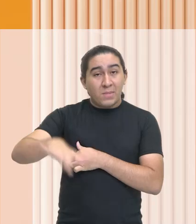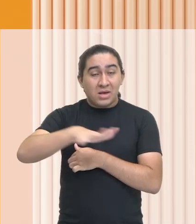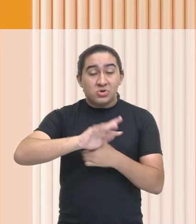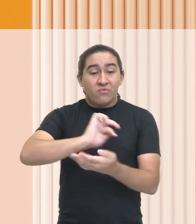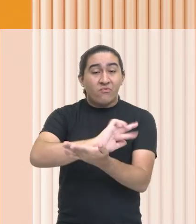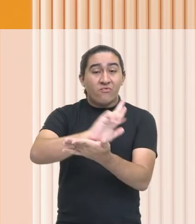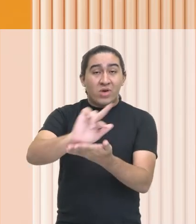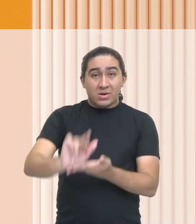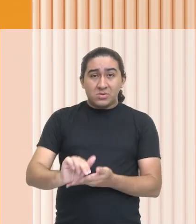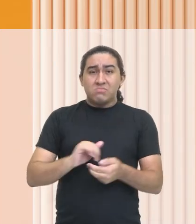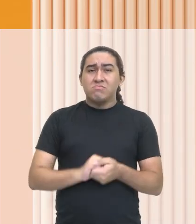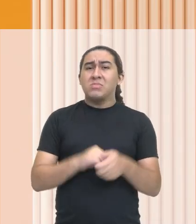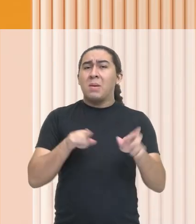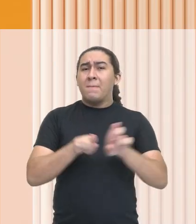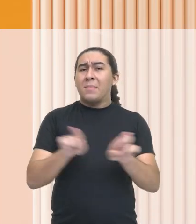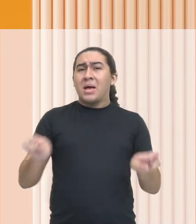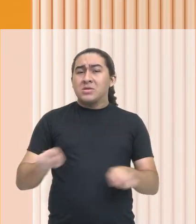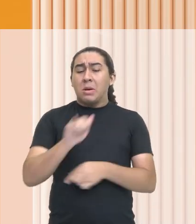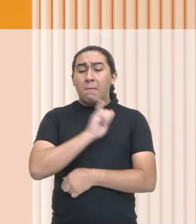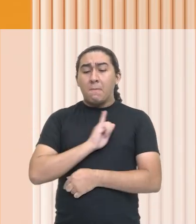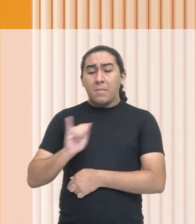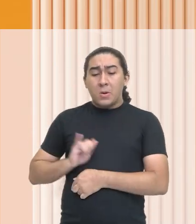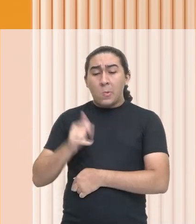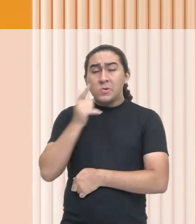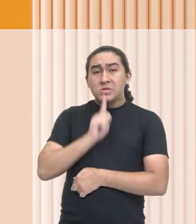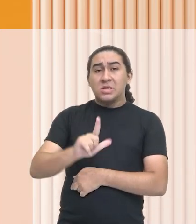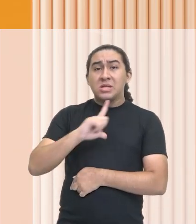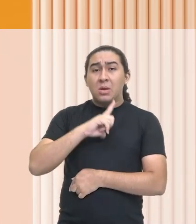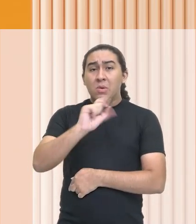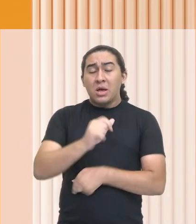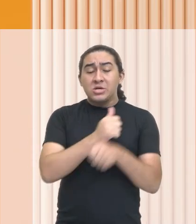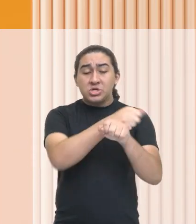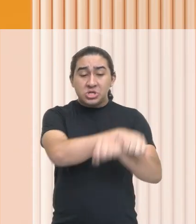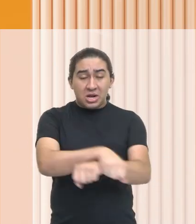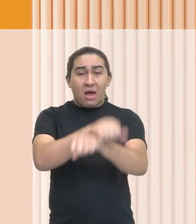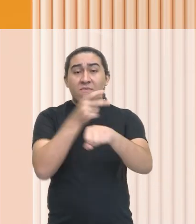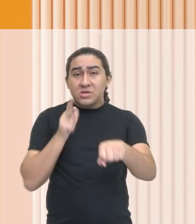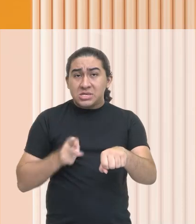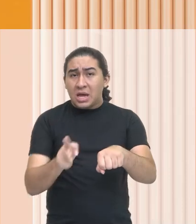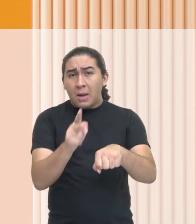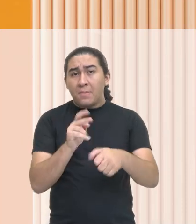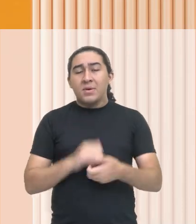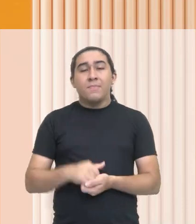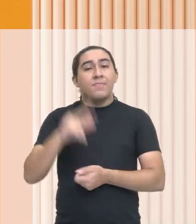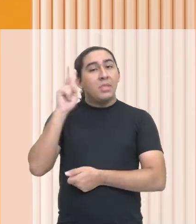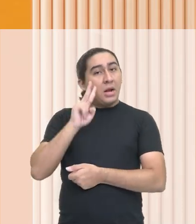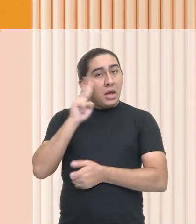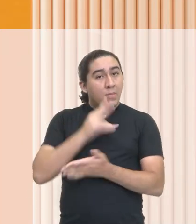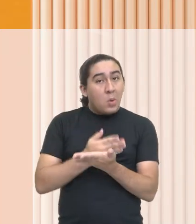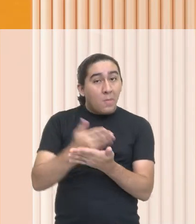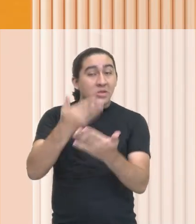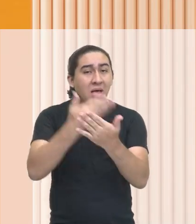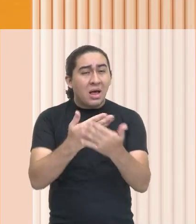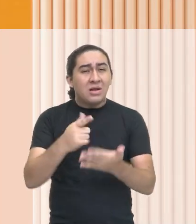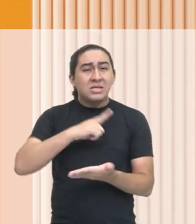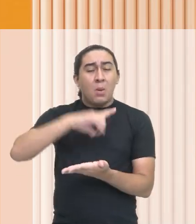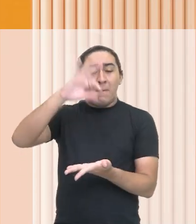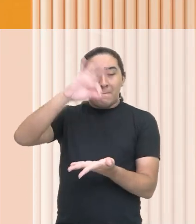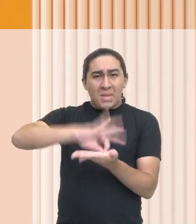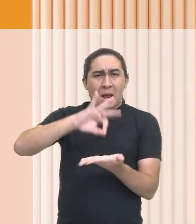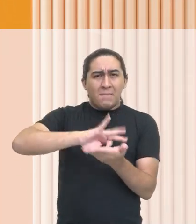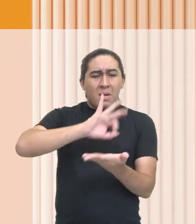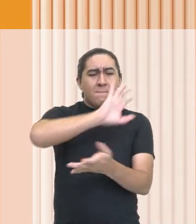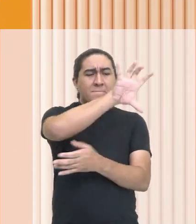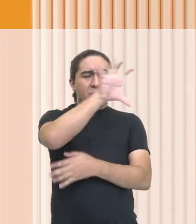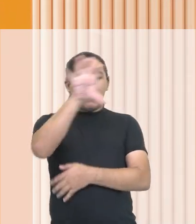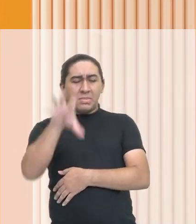Mas como é que o Império Romano conseguia então ter um fluxo tão grande de escravos? Lembra no começo da nossa aula aquele mapa enorme que a gente viu